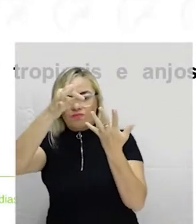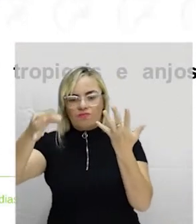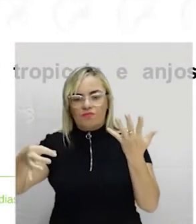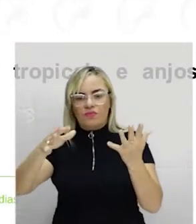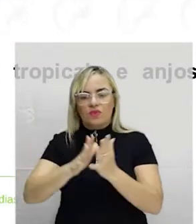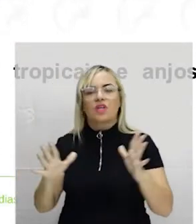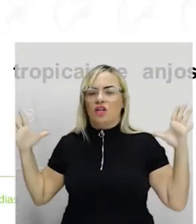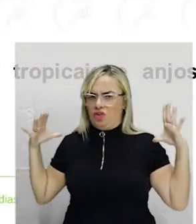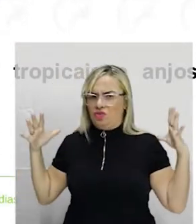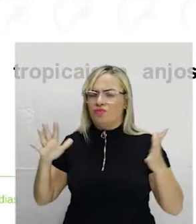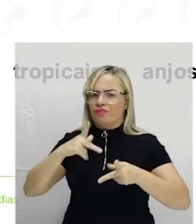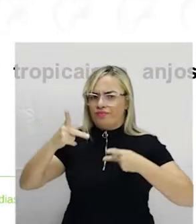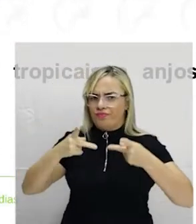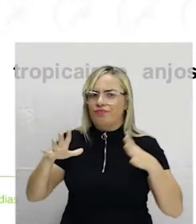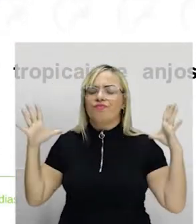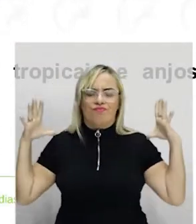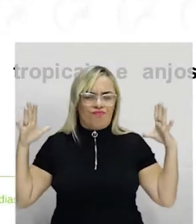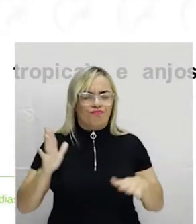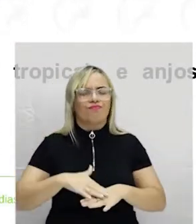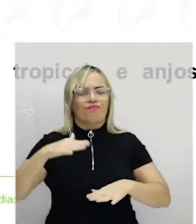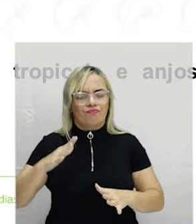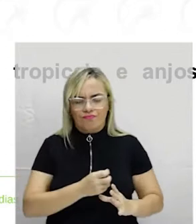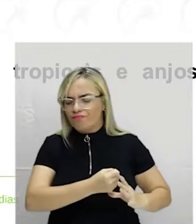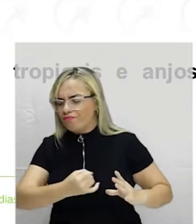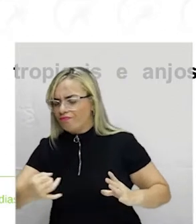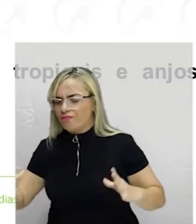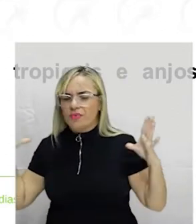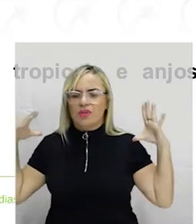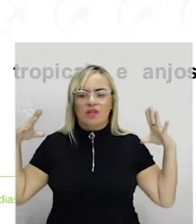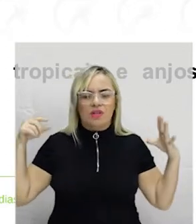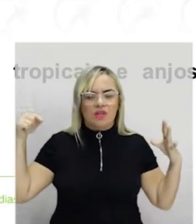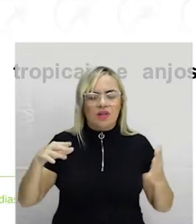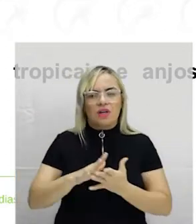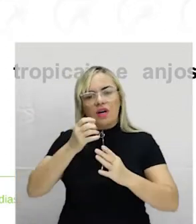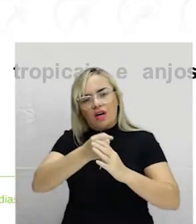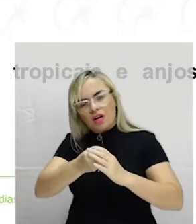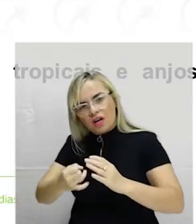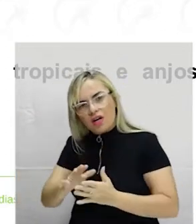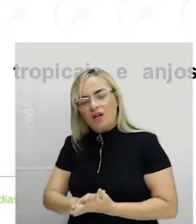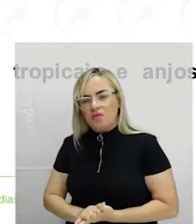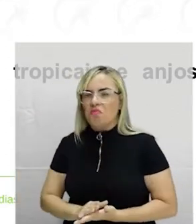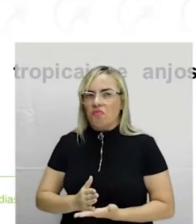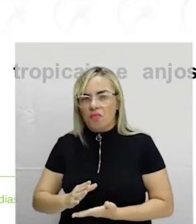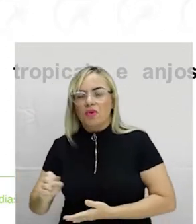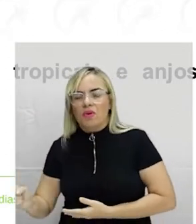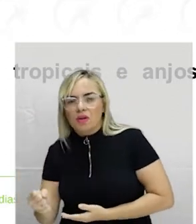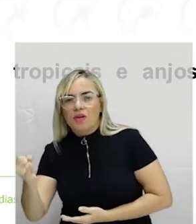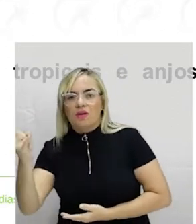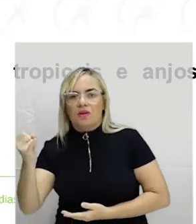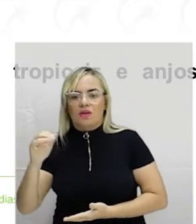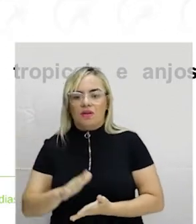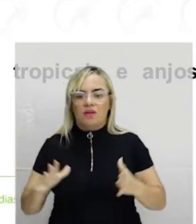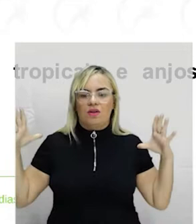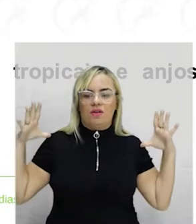Anjos. Eu falei anjos? Anjos, mas anjos, anjos. Talvez seja a característica mais pertinente do barroco brasileiro. Anjinho.